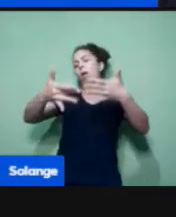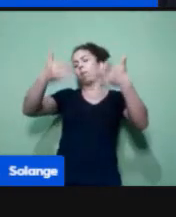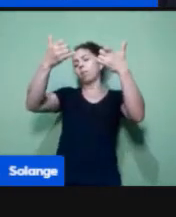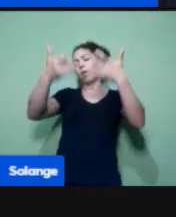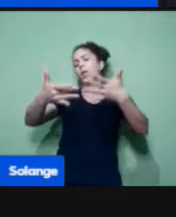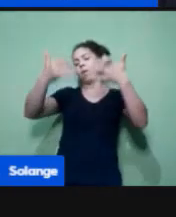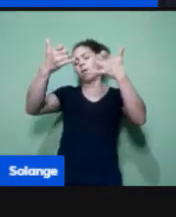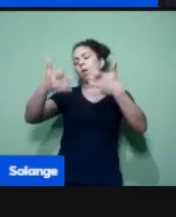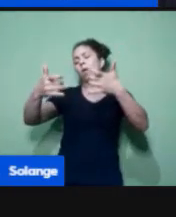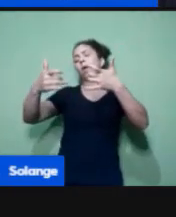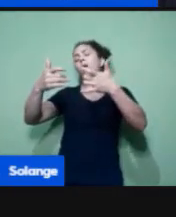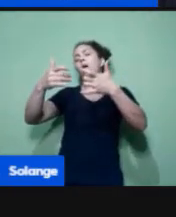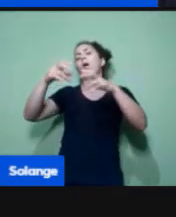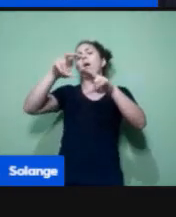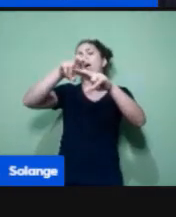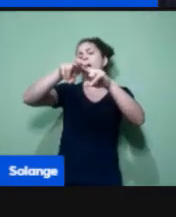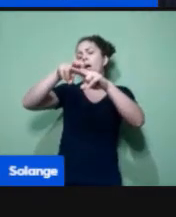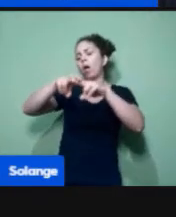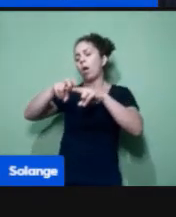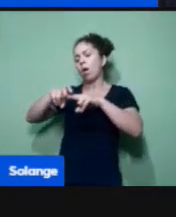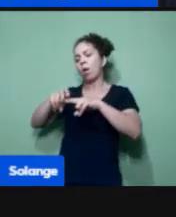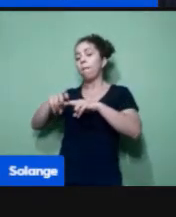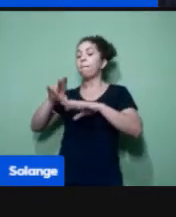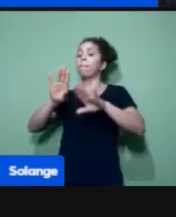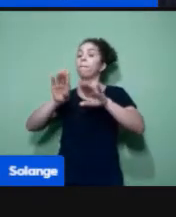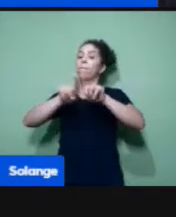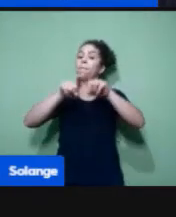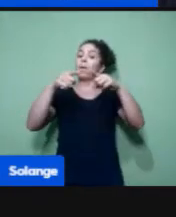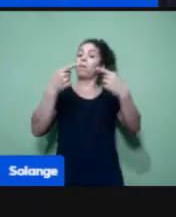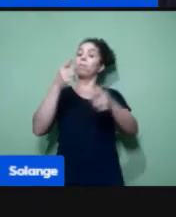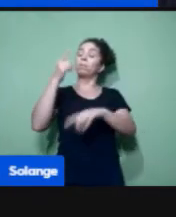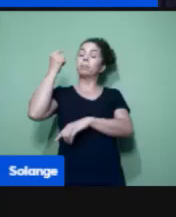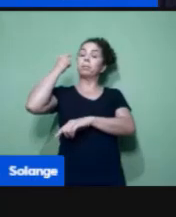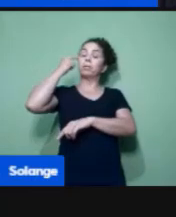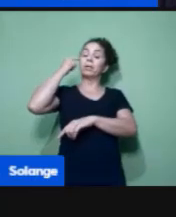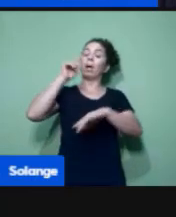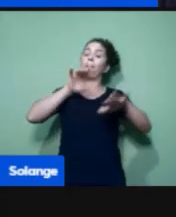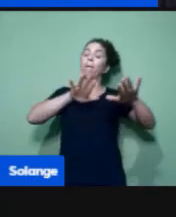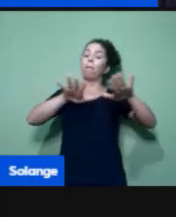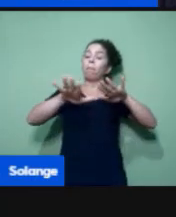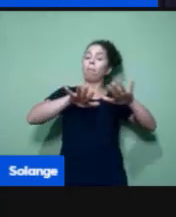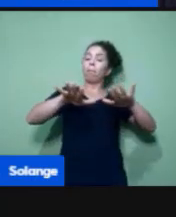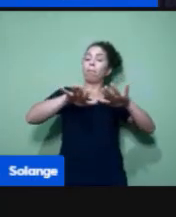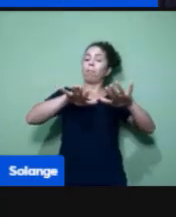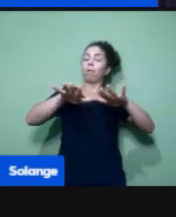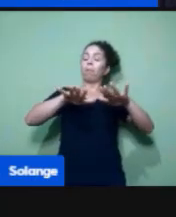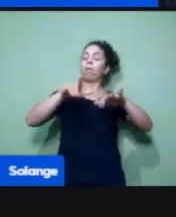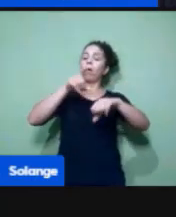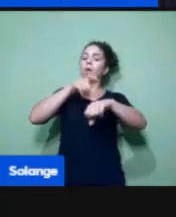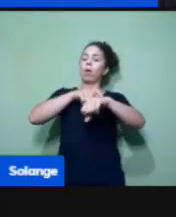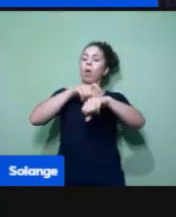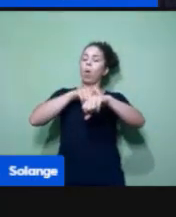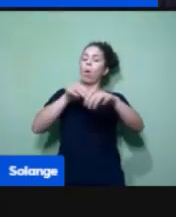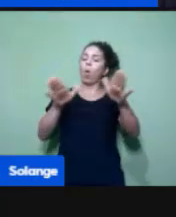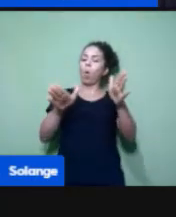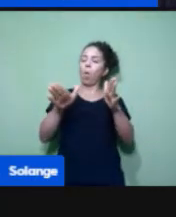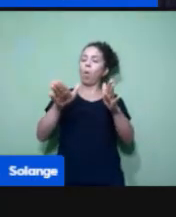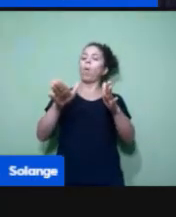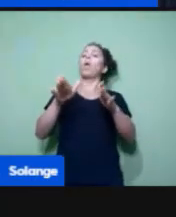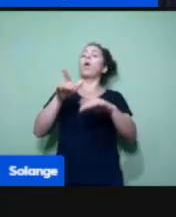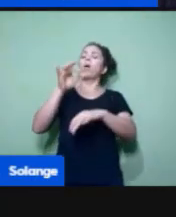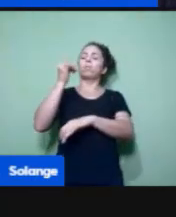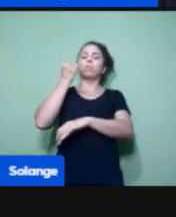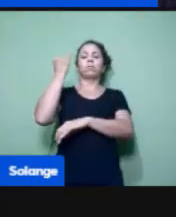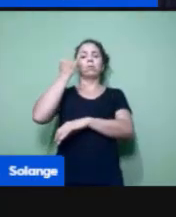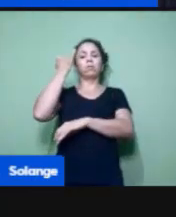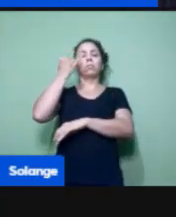cada um no seu lugar, mas vamos pensar que o movimento nesse momento, ele é muito importante. essa